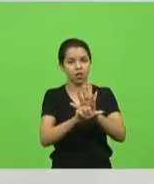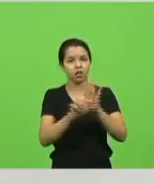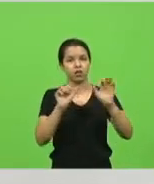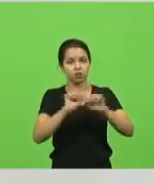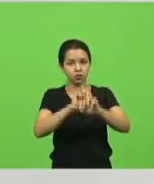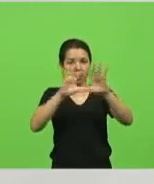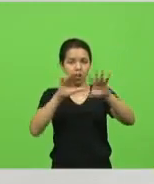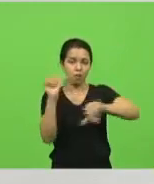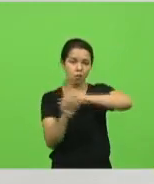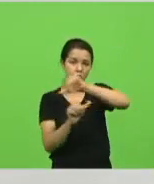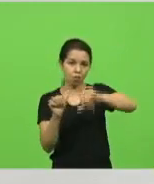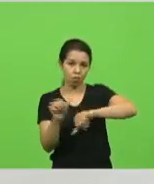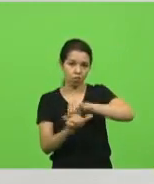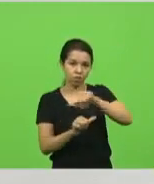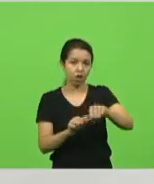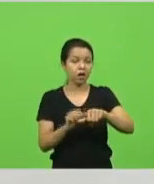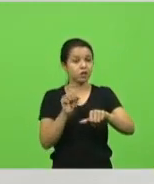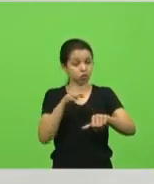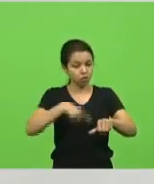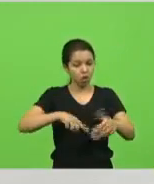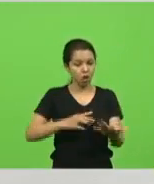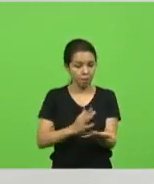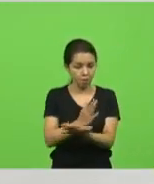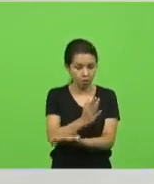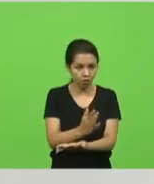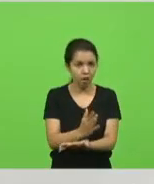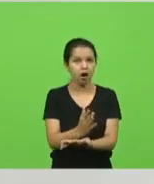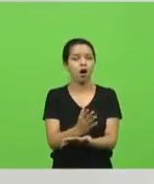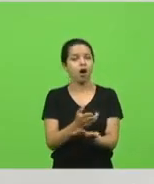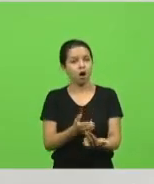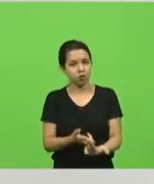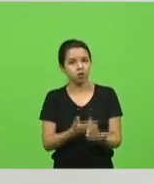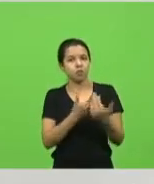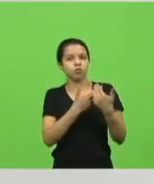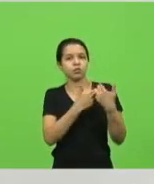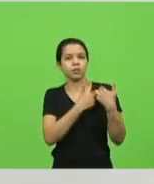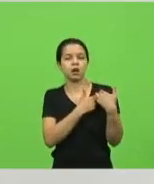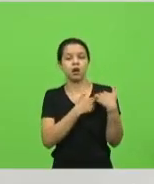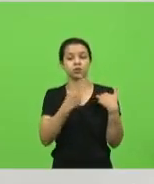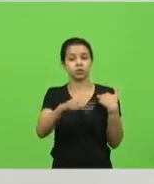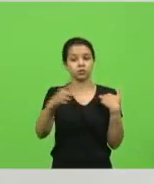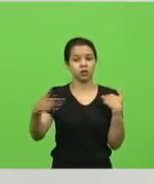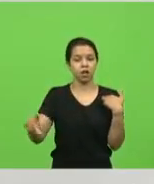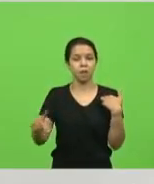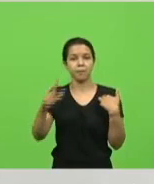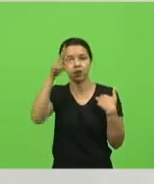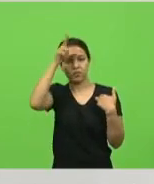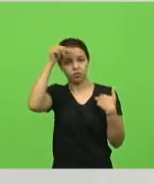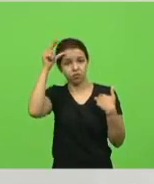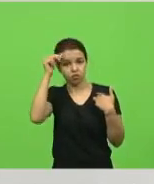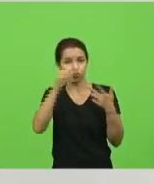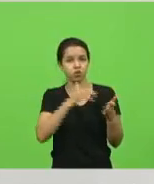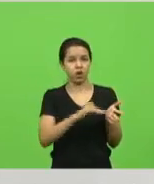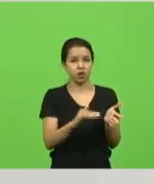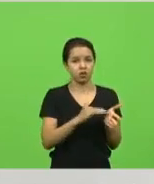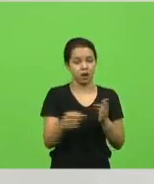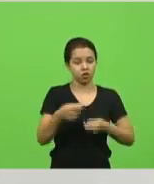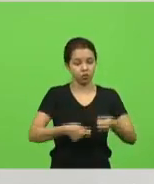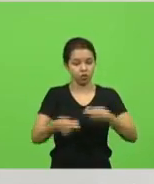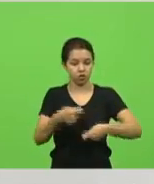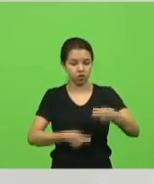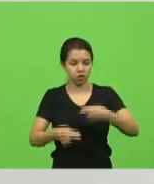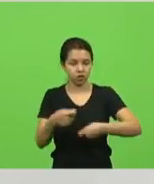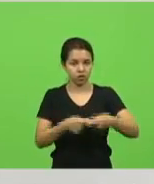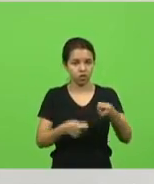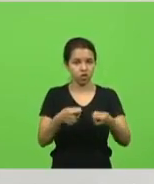de nós aprovarmos aqui, já dará um senso de responsabilidade aos prefeitos e secretários que administram a distribuição dessas vacinas.